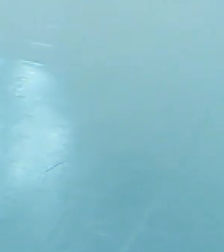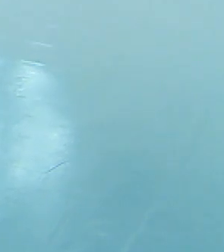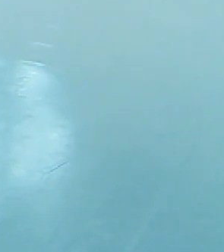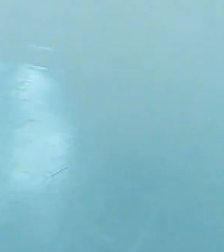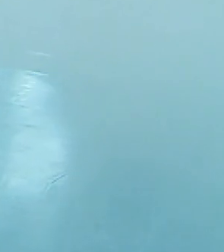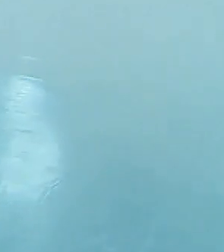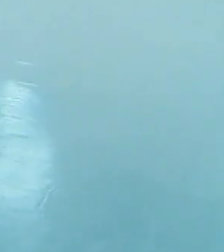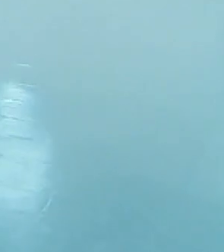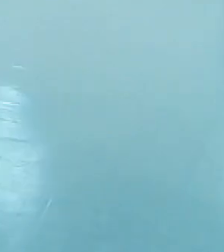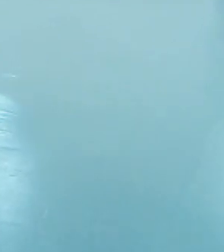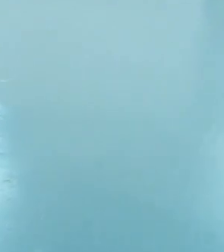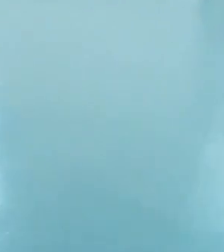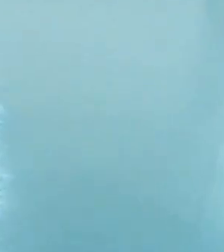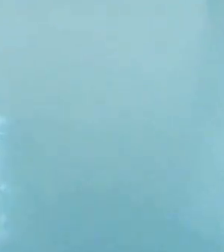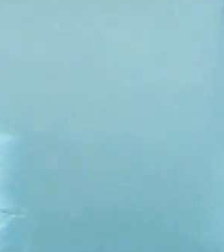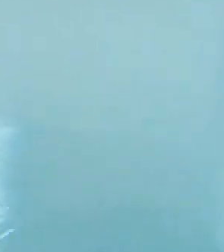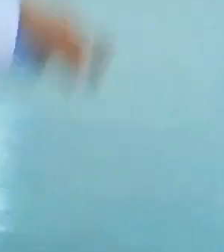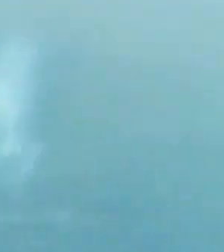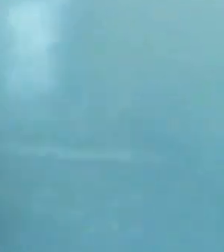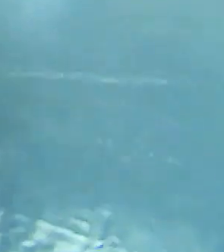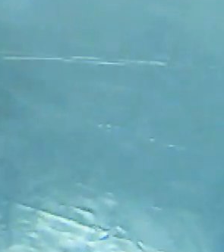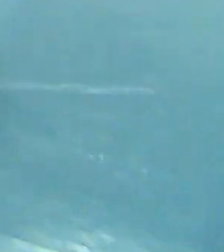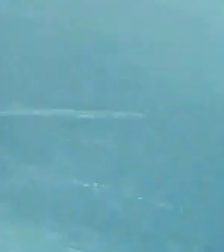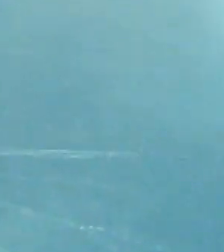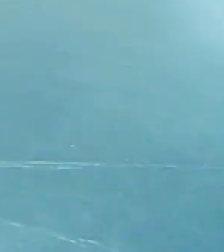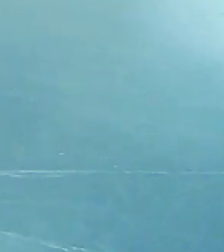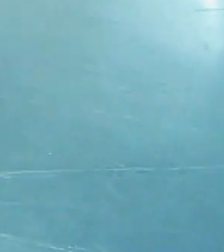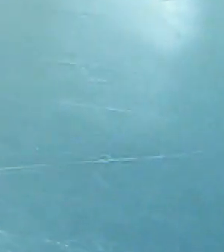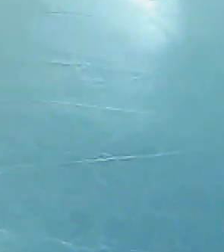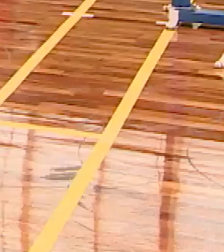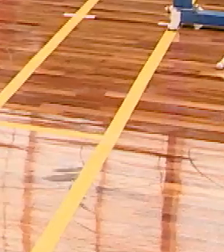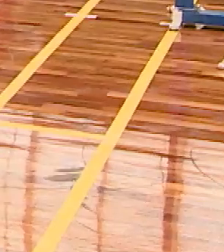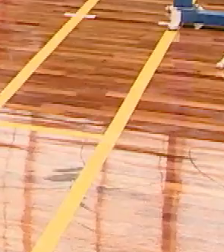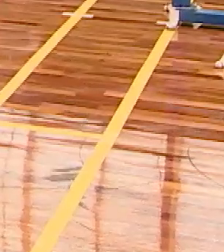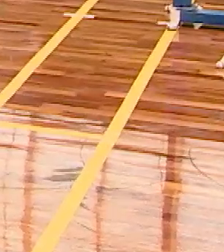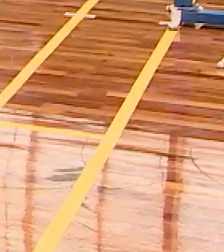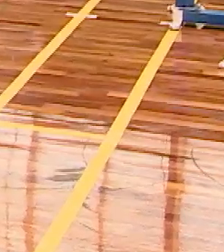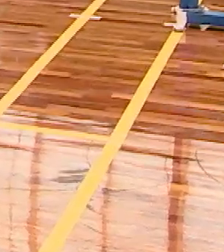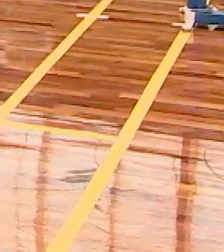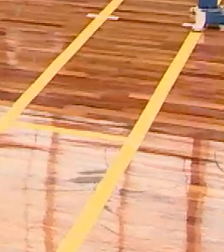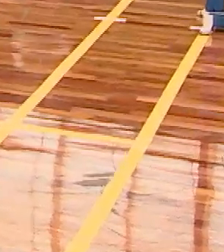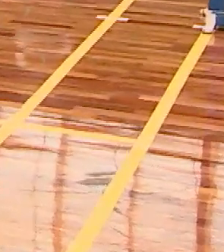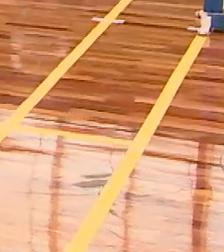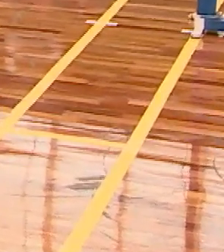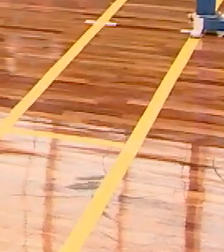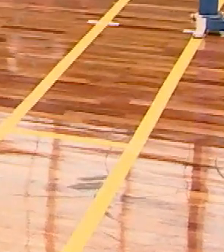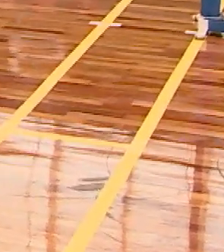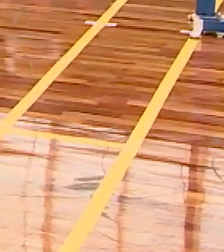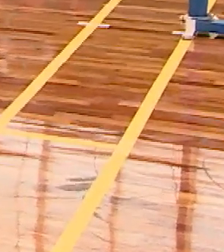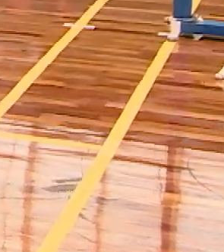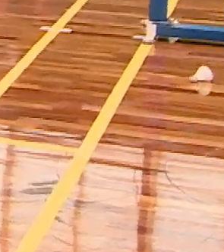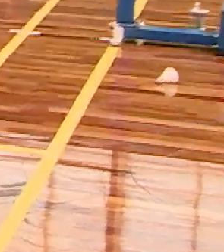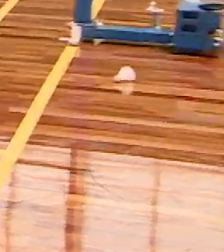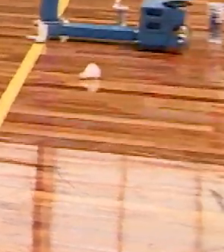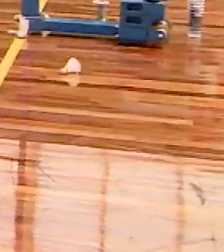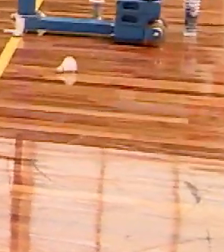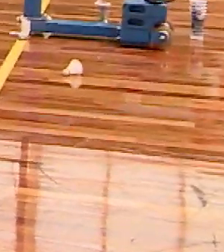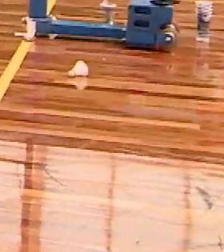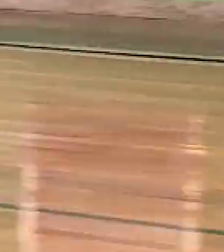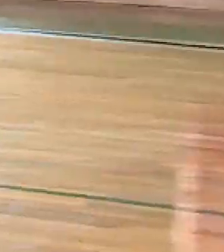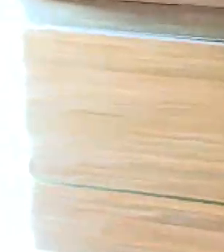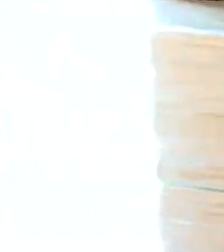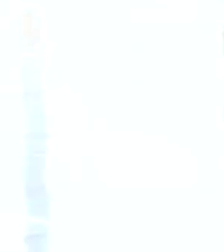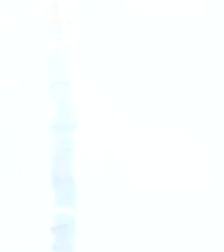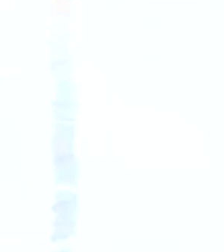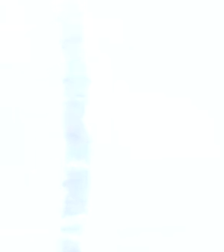do adversário. Gira, vira de costas, encaixa o antebraço na axila do oponente e o derruba. Quadra com rede baixa. De um lado, dois jogadores com raquete nas mãos. Um